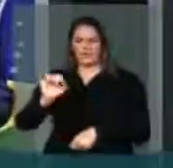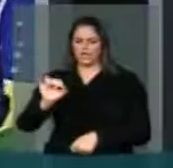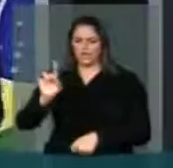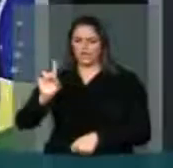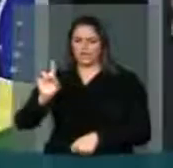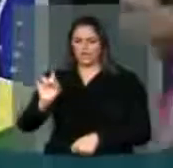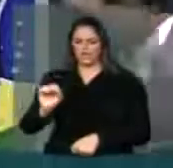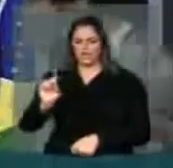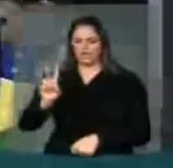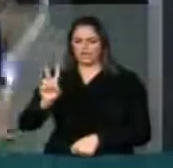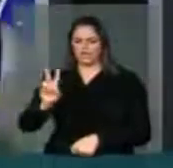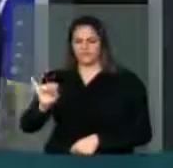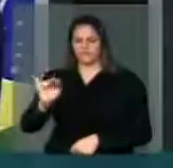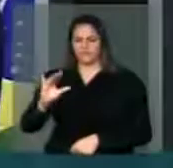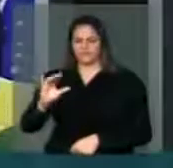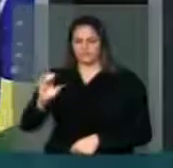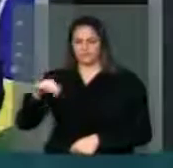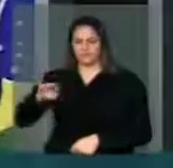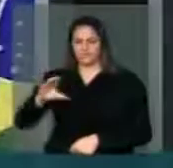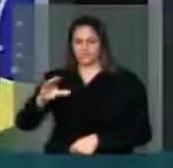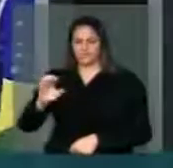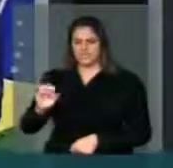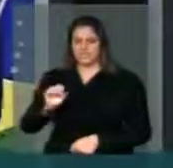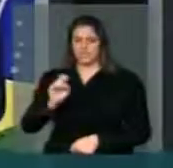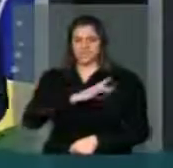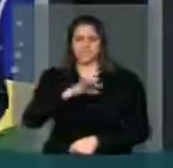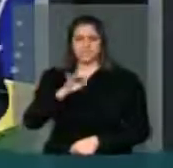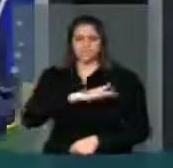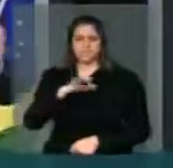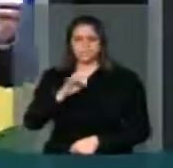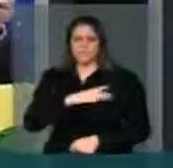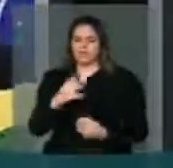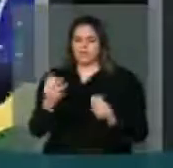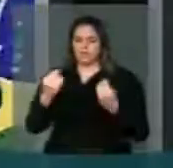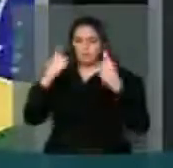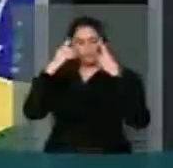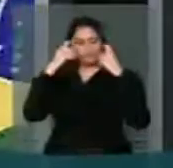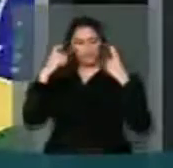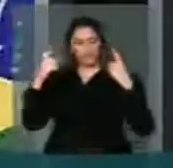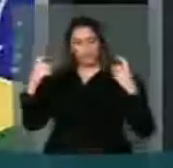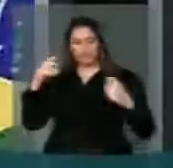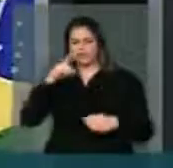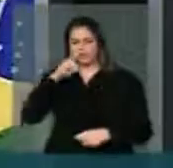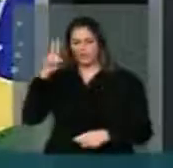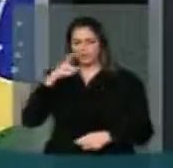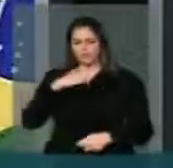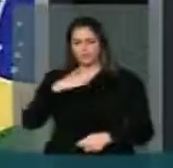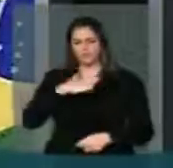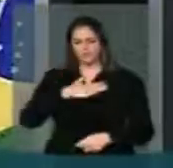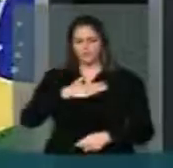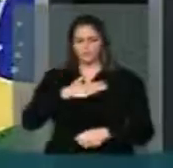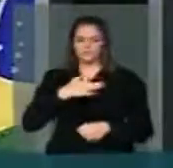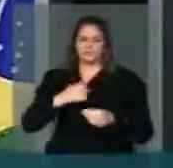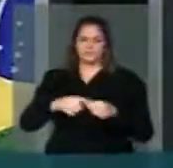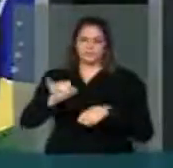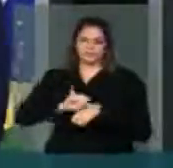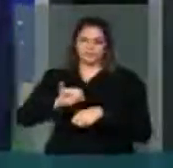estão aterrorizados com a onda de violência que assola a capital do nosso Estado. Era isso, senhor presidente. Muito obrigado.